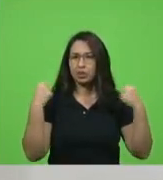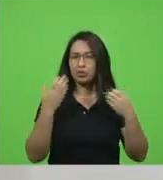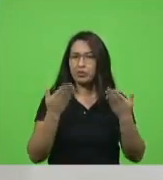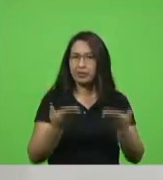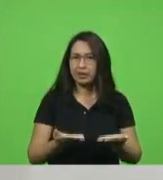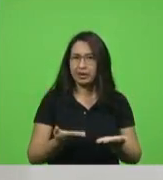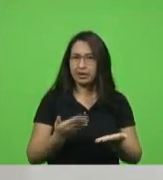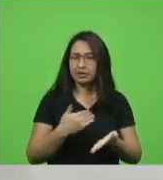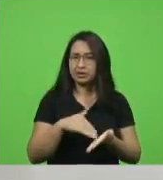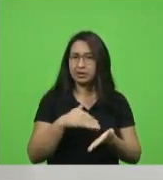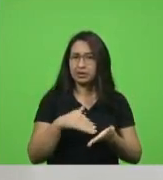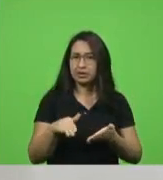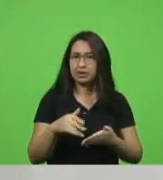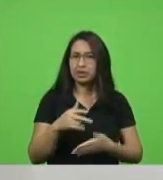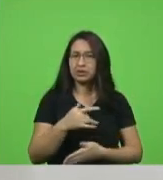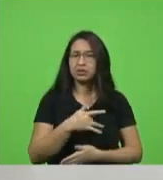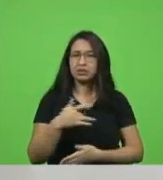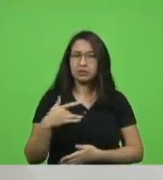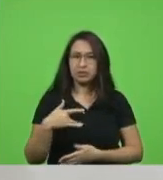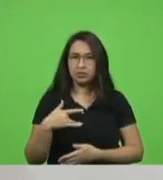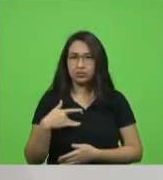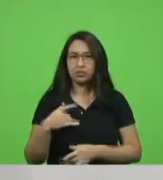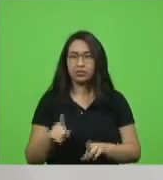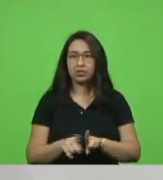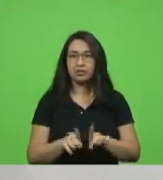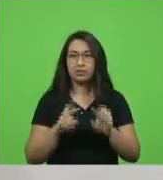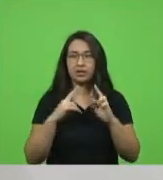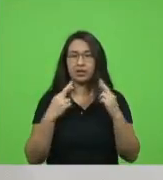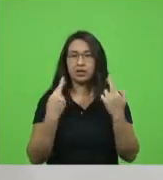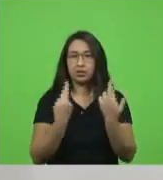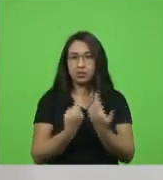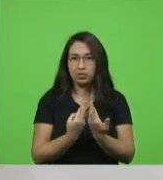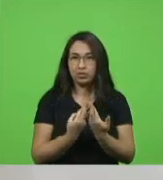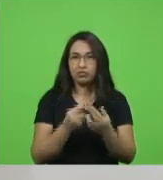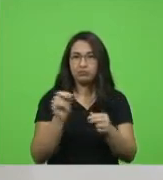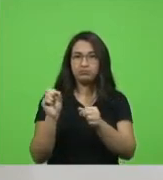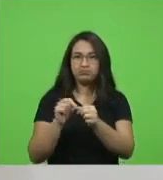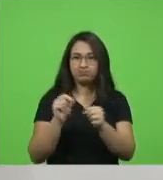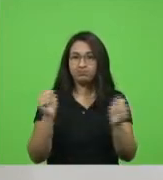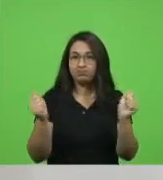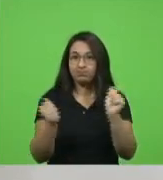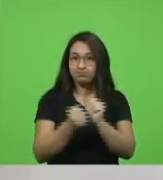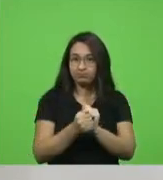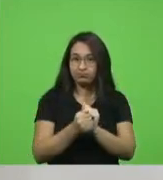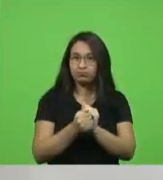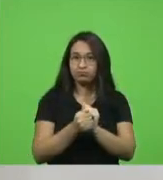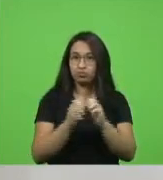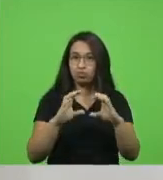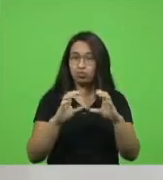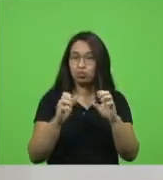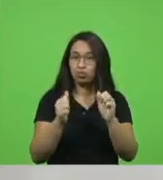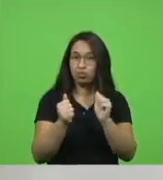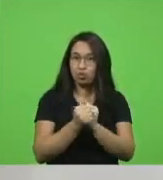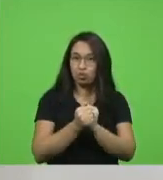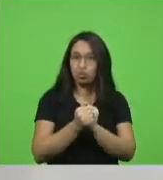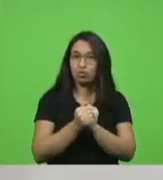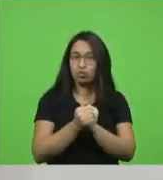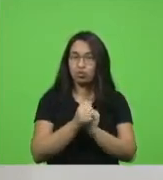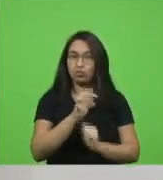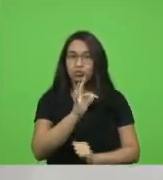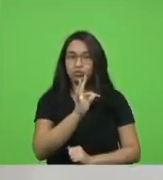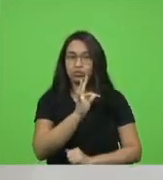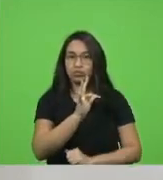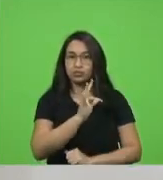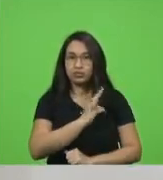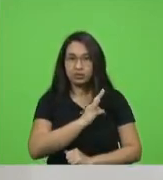acompanhei as reuniões que foram feitas das equipes técnicas a presença do governador do representante